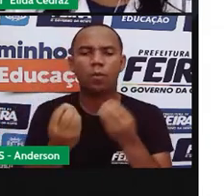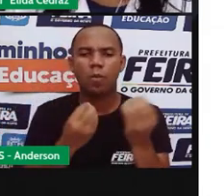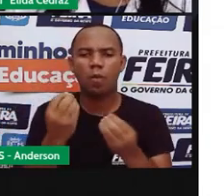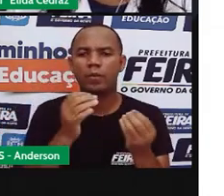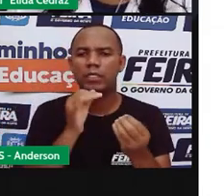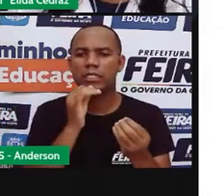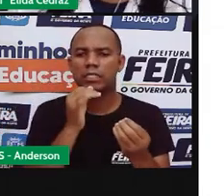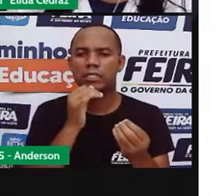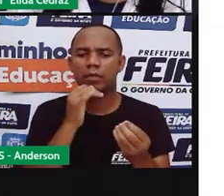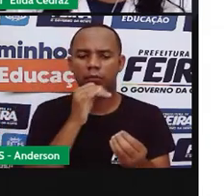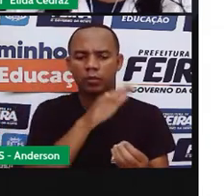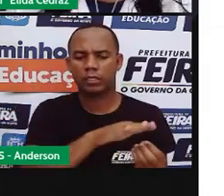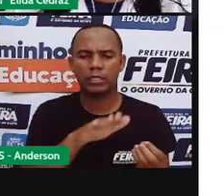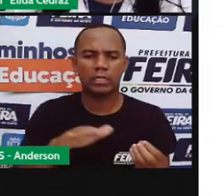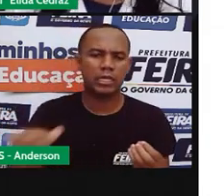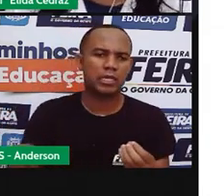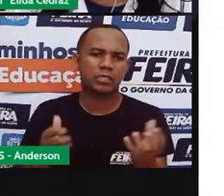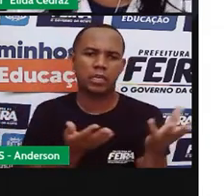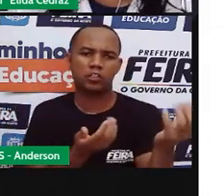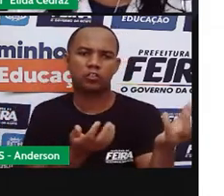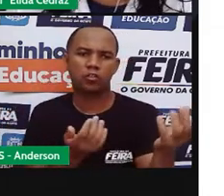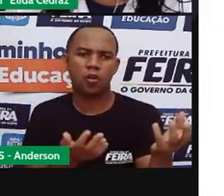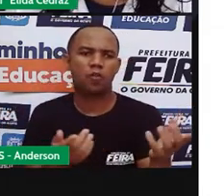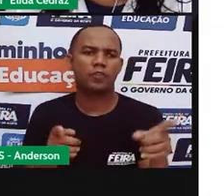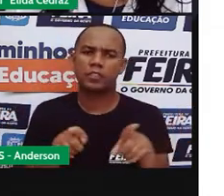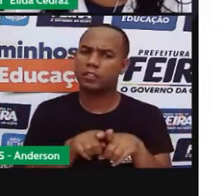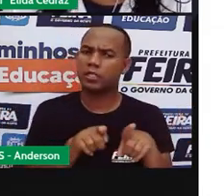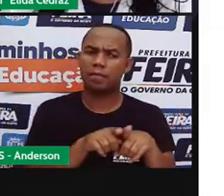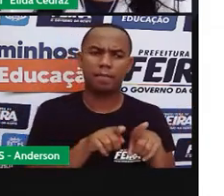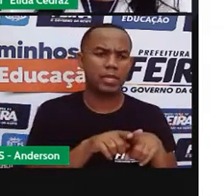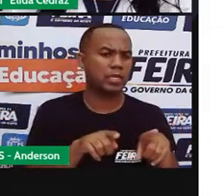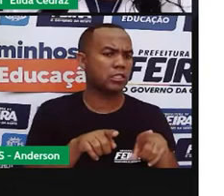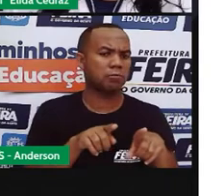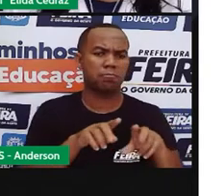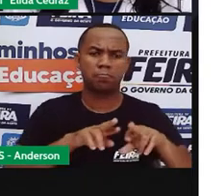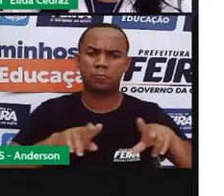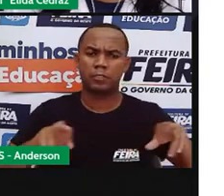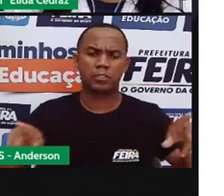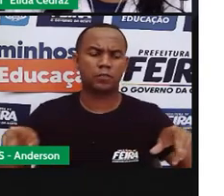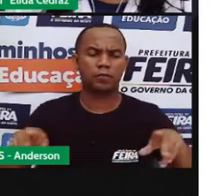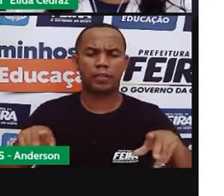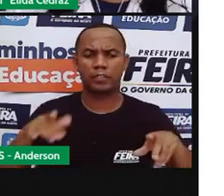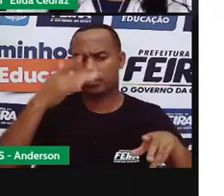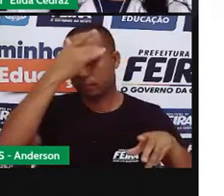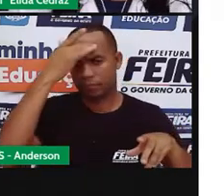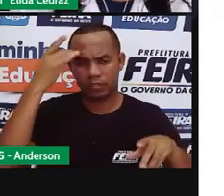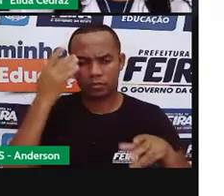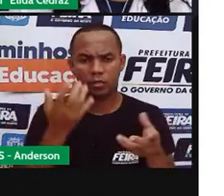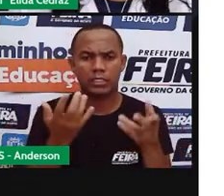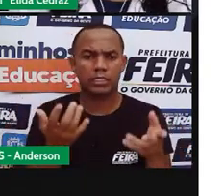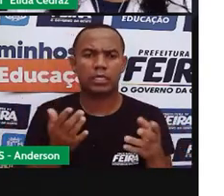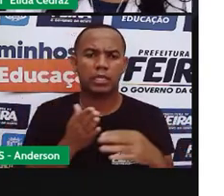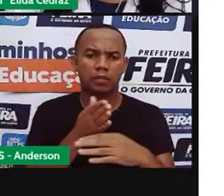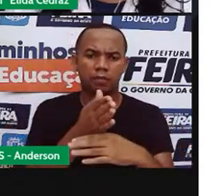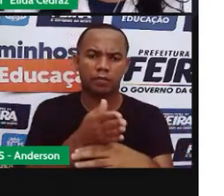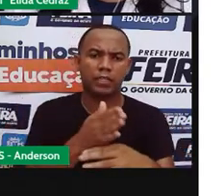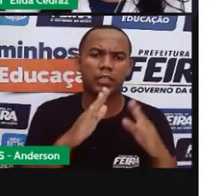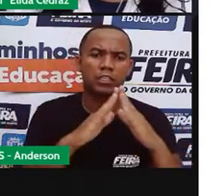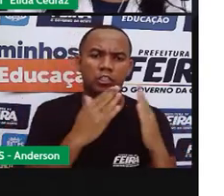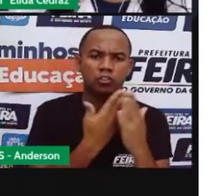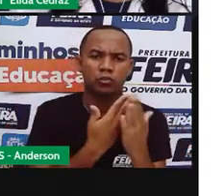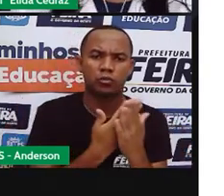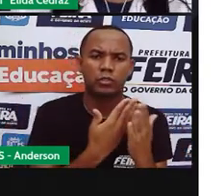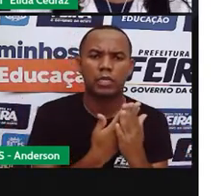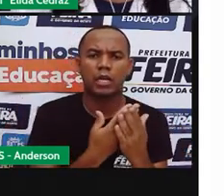básica a crianças, jovens e adultos. Quem não é estudante, entra na